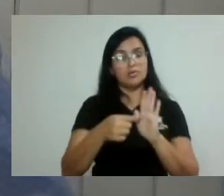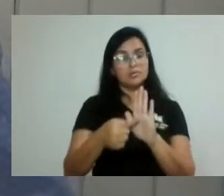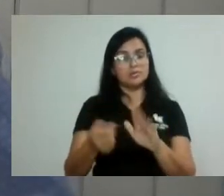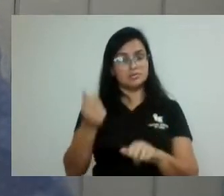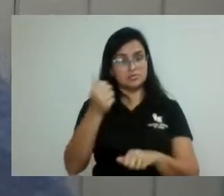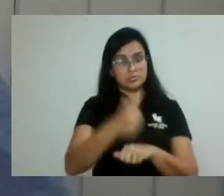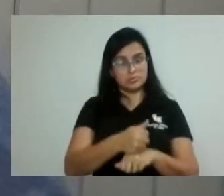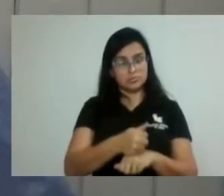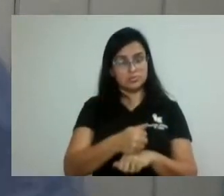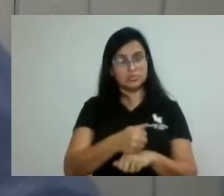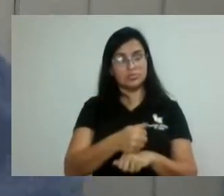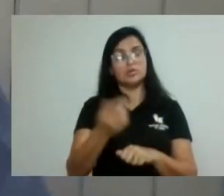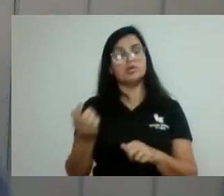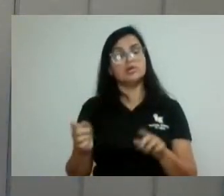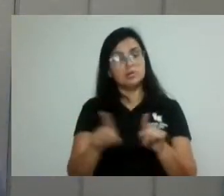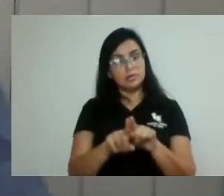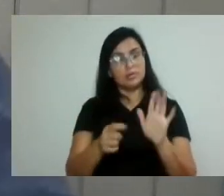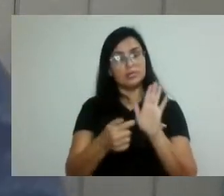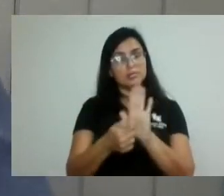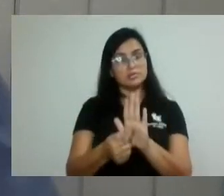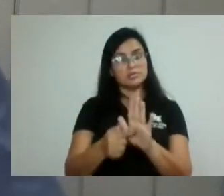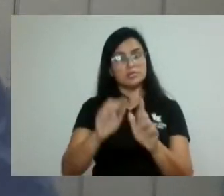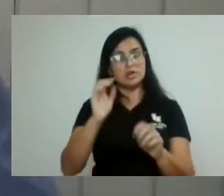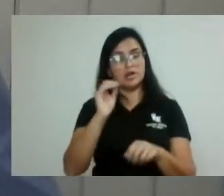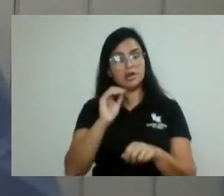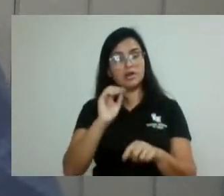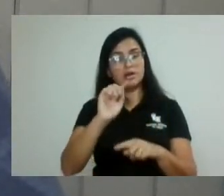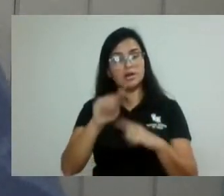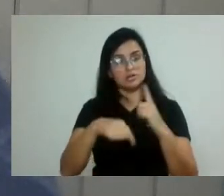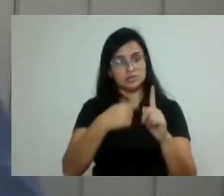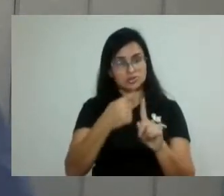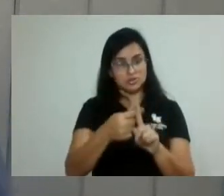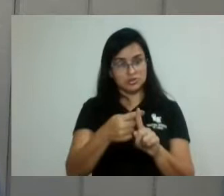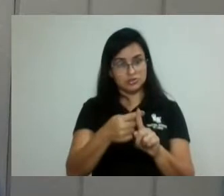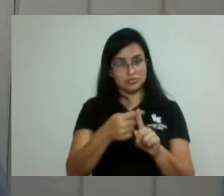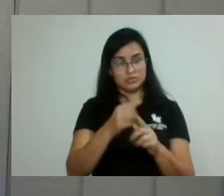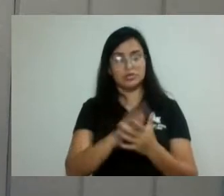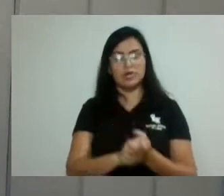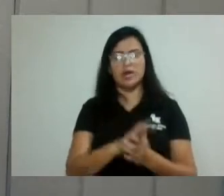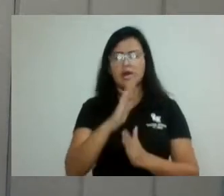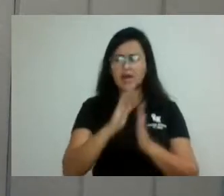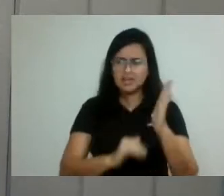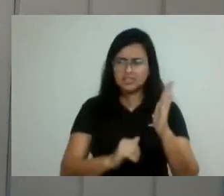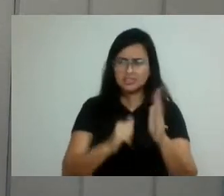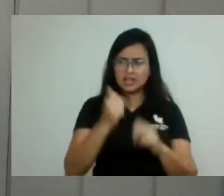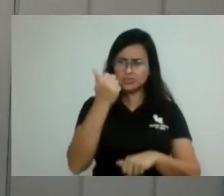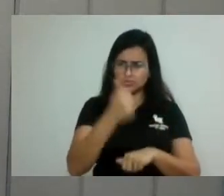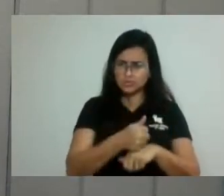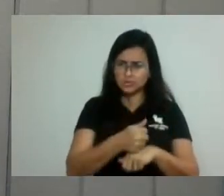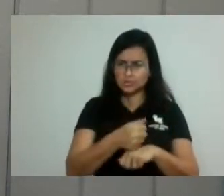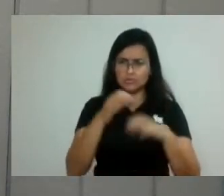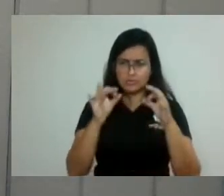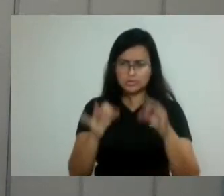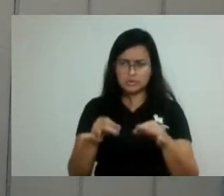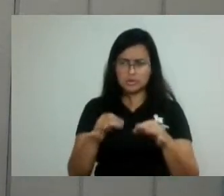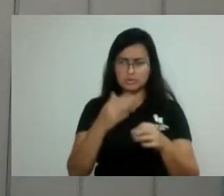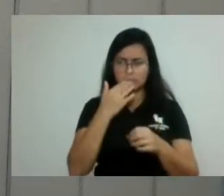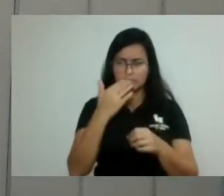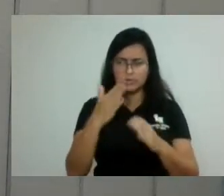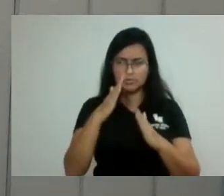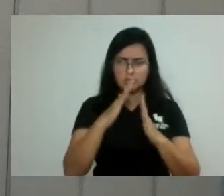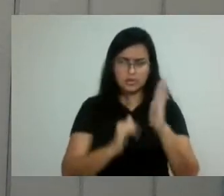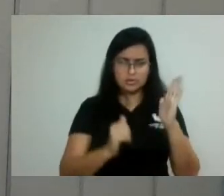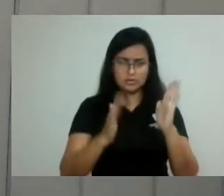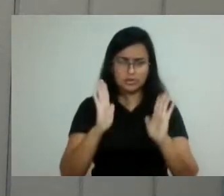E vamos retirar a que foi colocada ontem como substitutiva. isso? Então, nós vamos retirar a peça retirada. Mas, novamente, eu vou